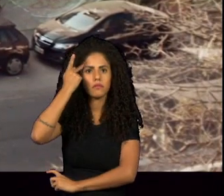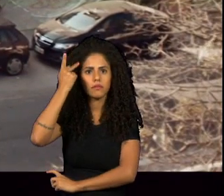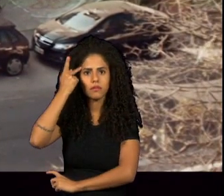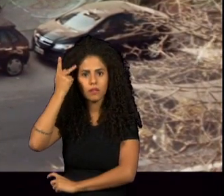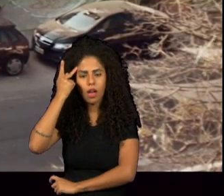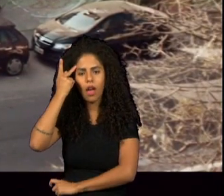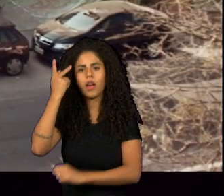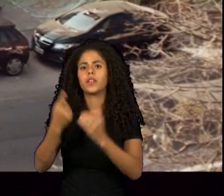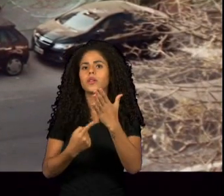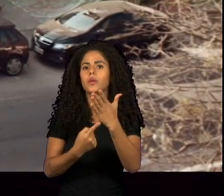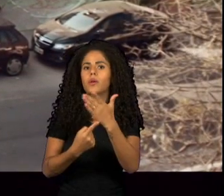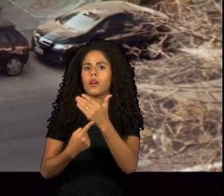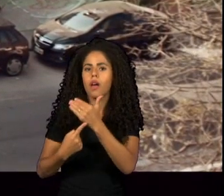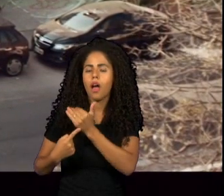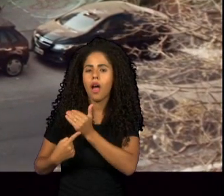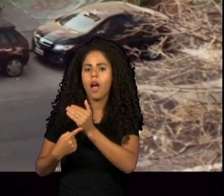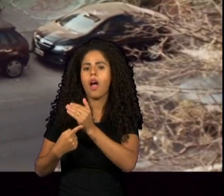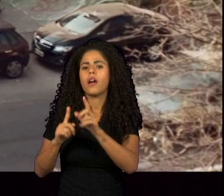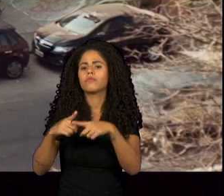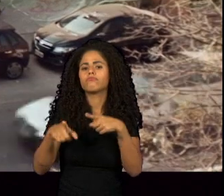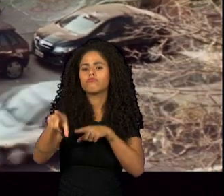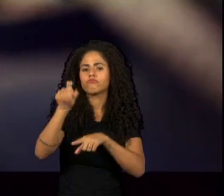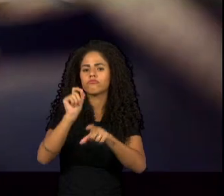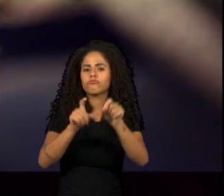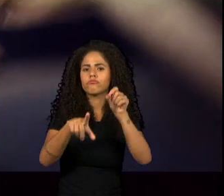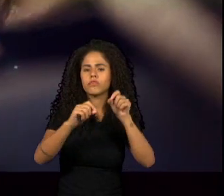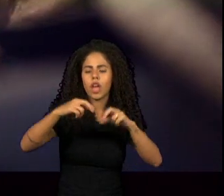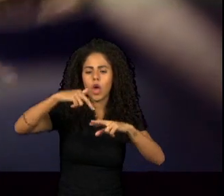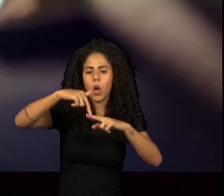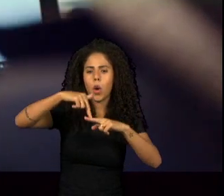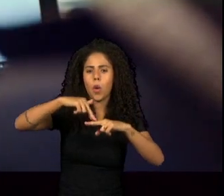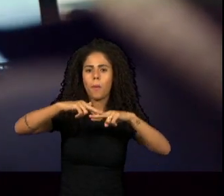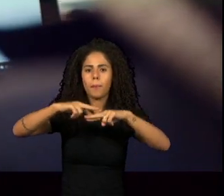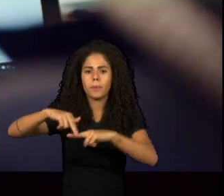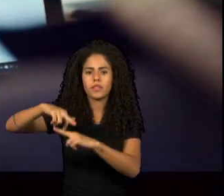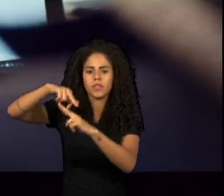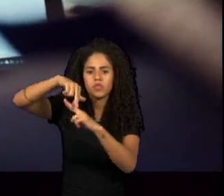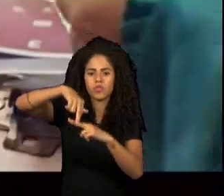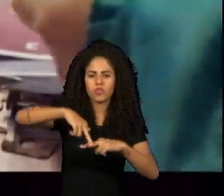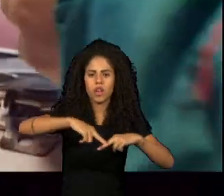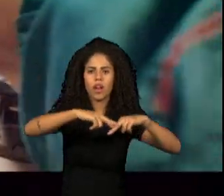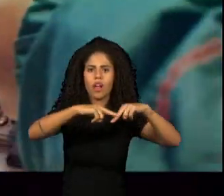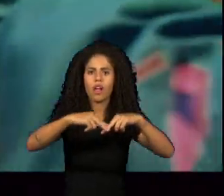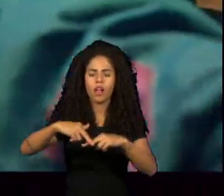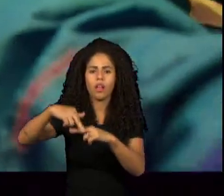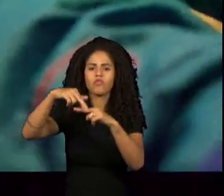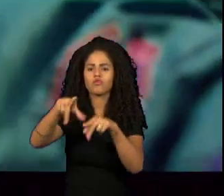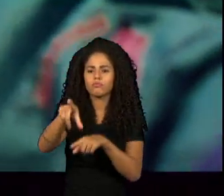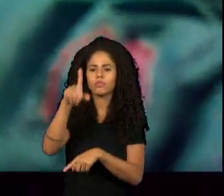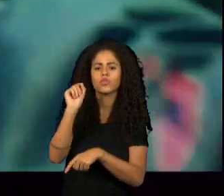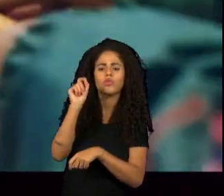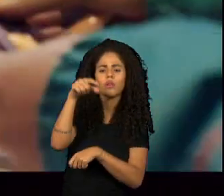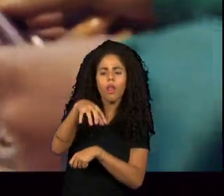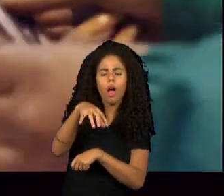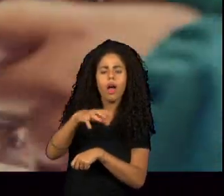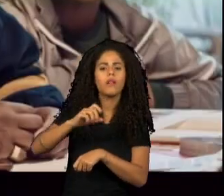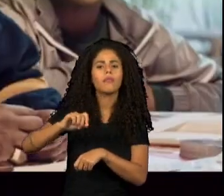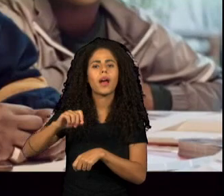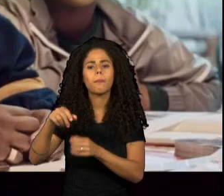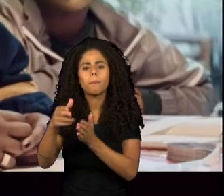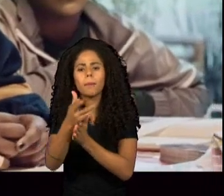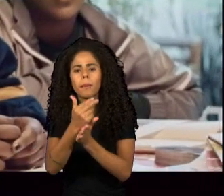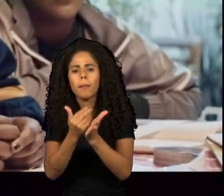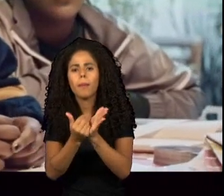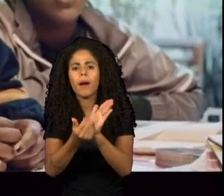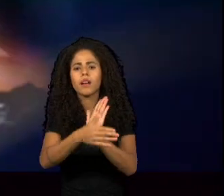da Intel. E aí a gente escolheu uma pista de skate desativada em Paraisópolis. A gente já queria trazer essa questão dos pontos